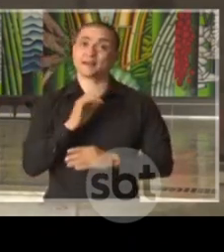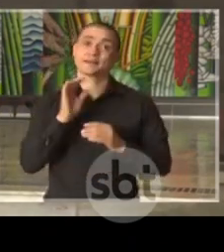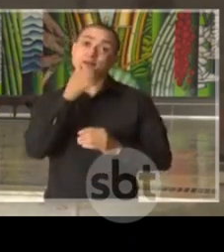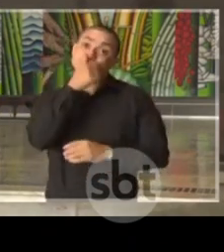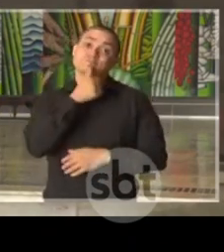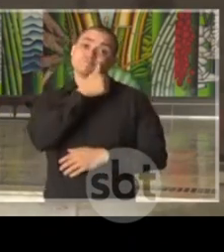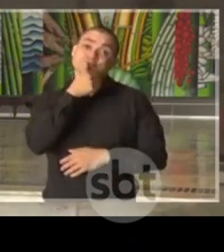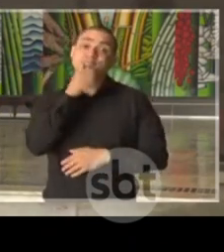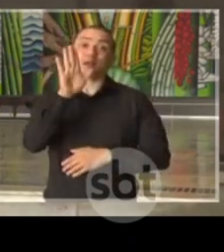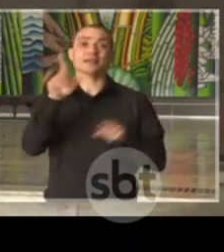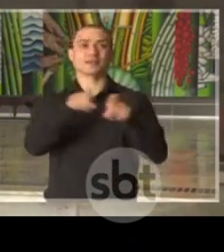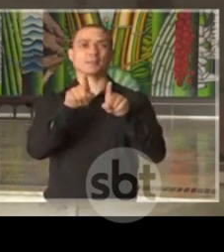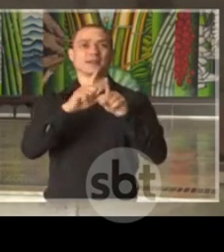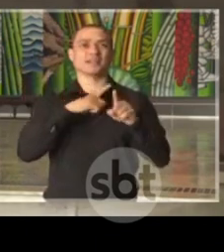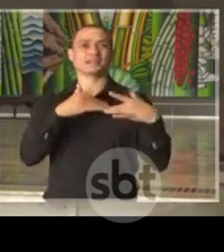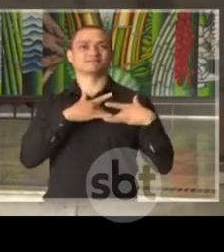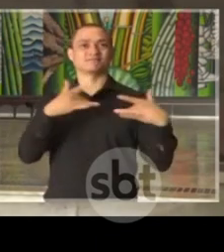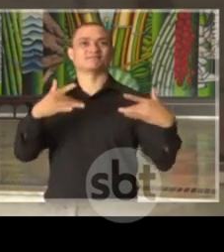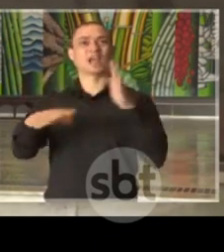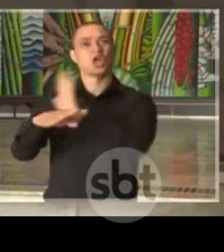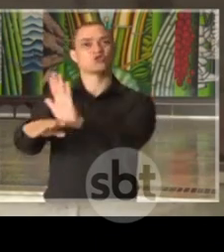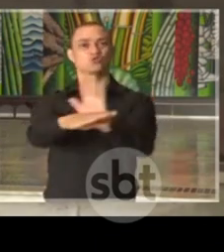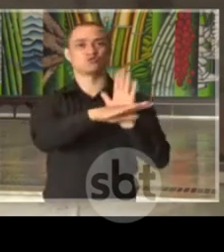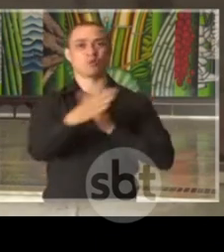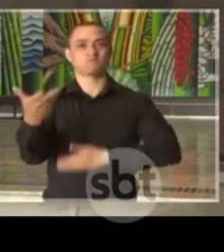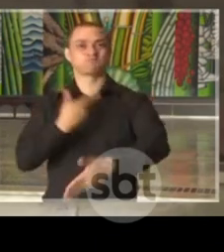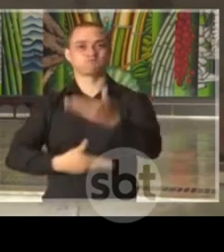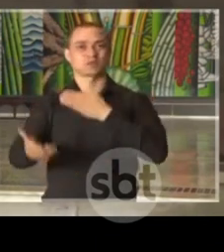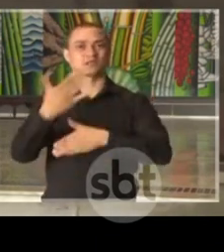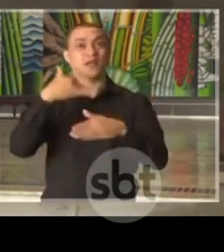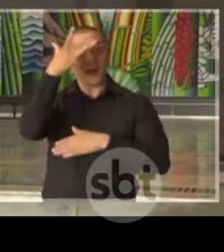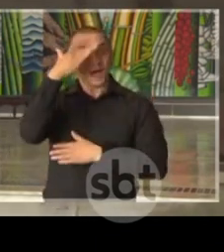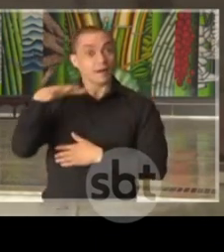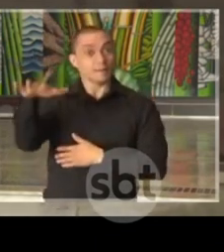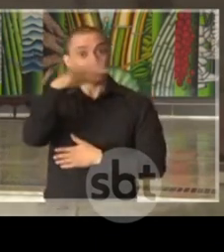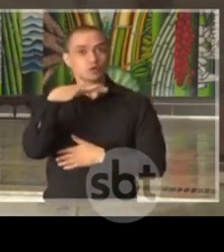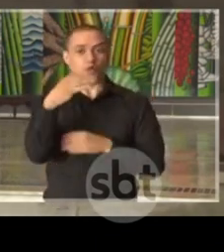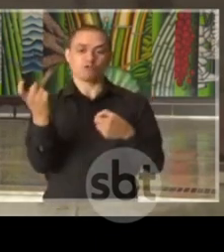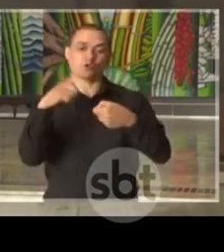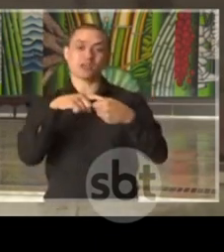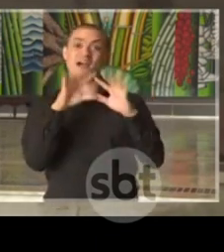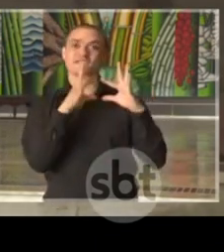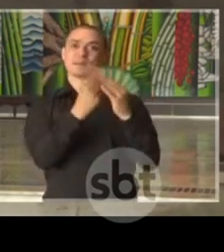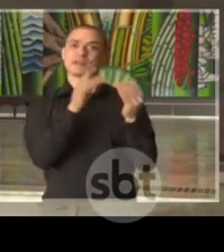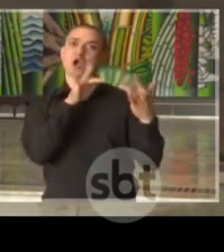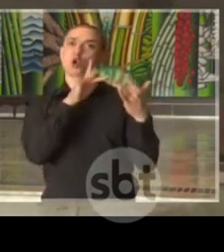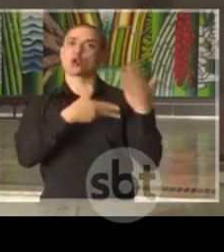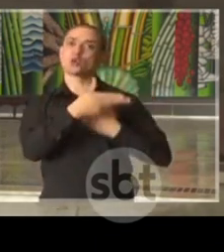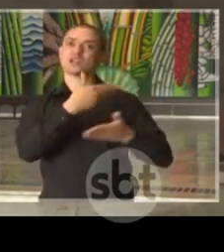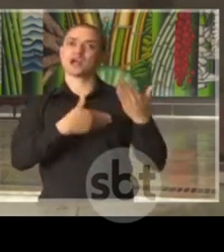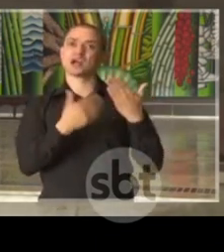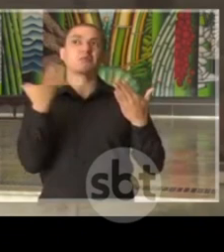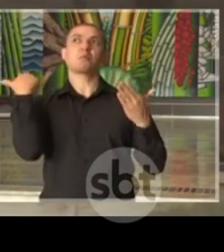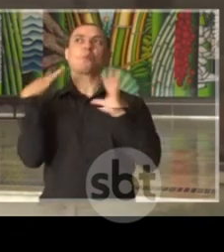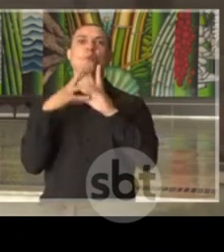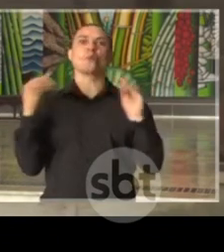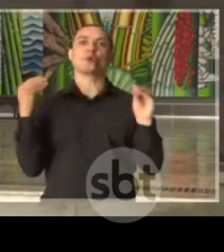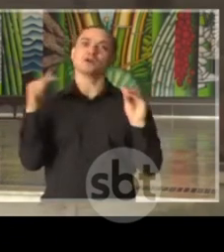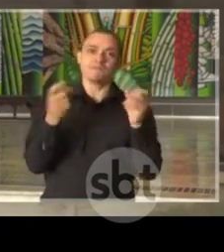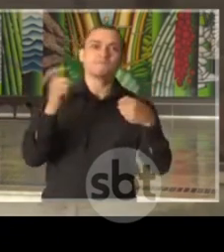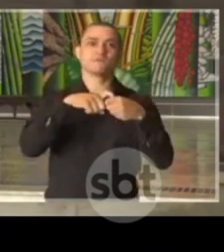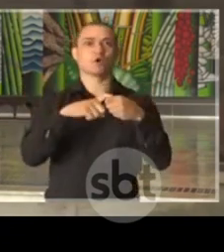solidariedade e a capacidade da volta das pessoas ao convívio em família, com seus pais,